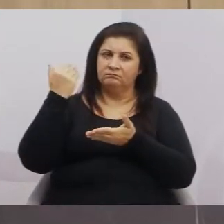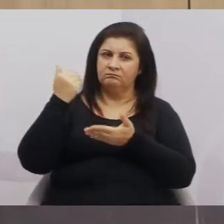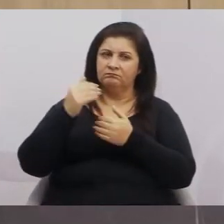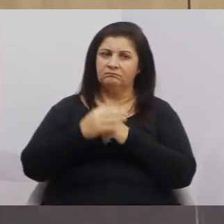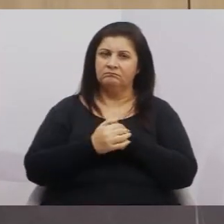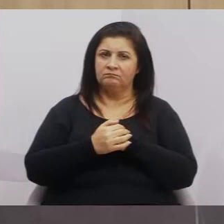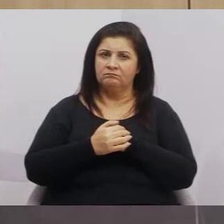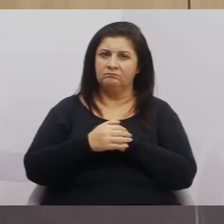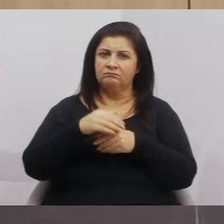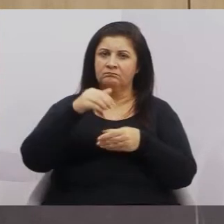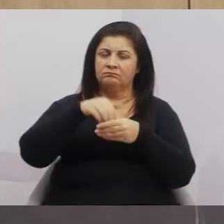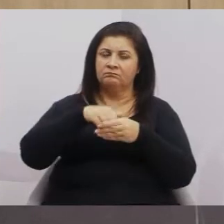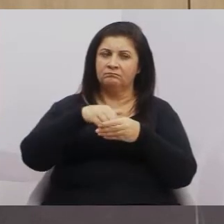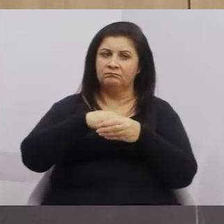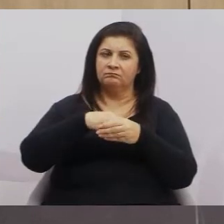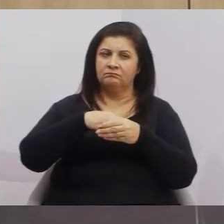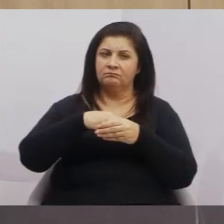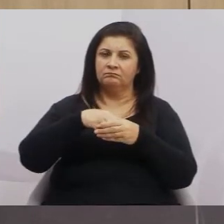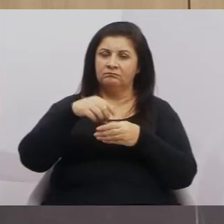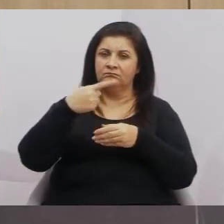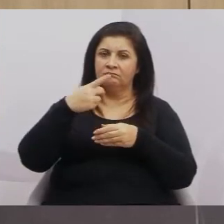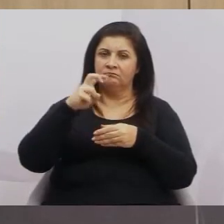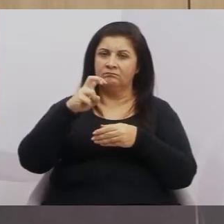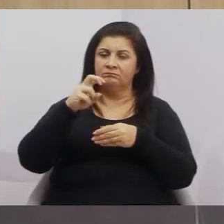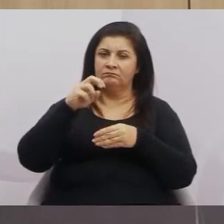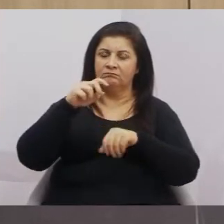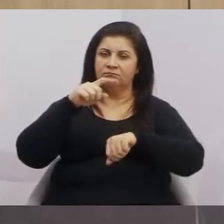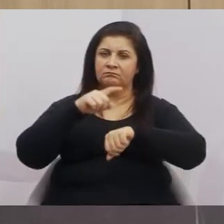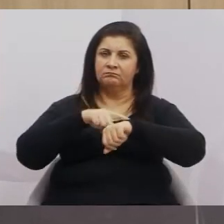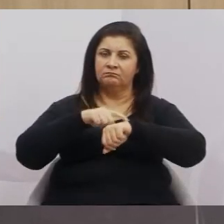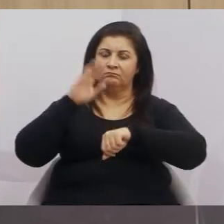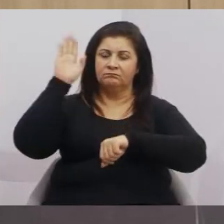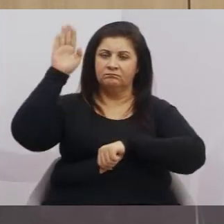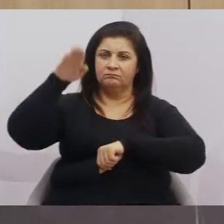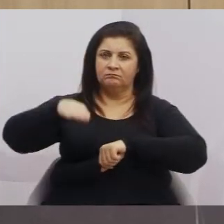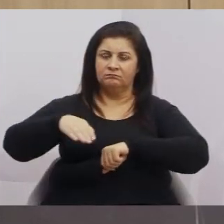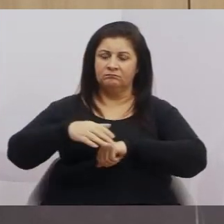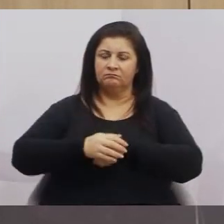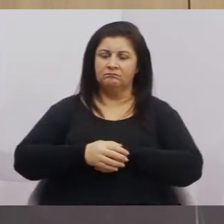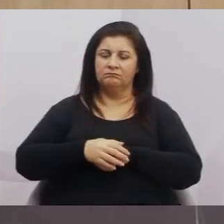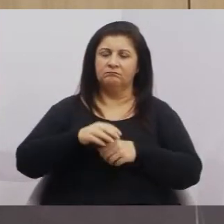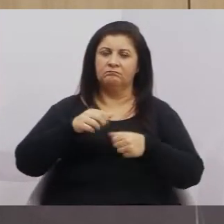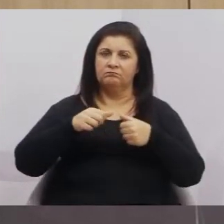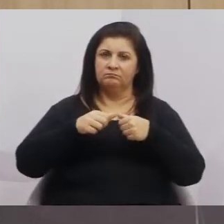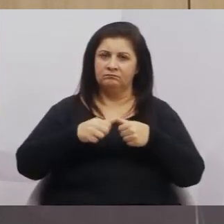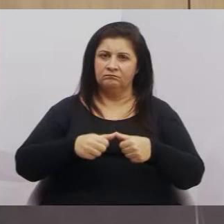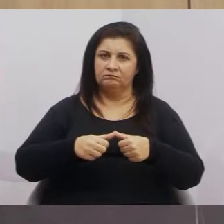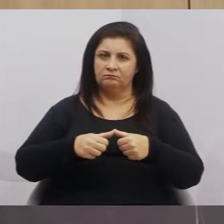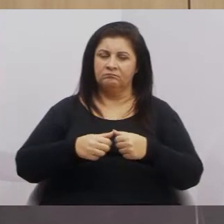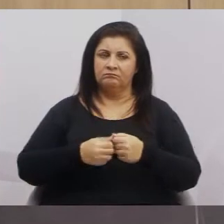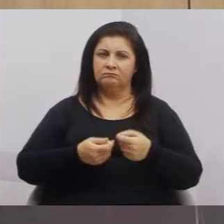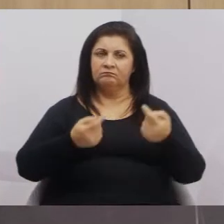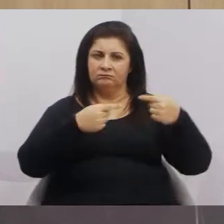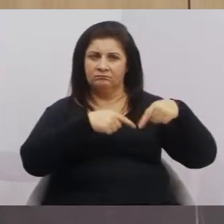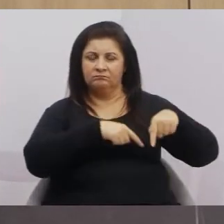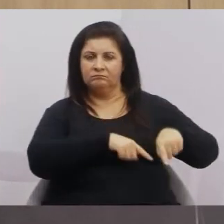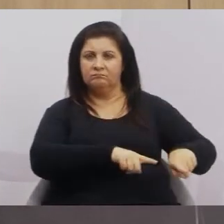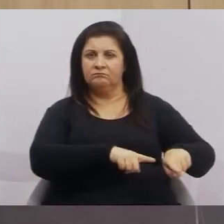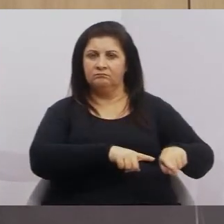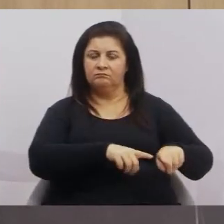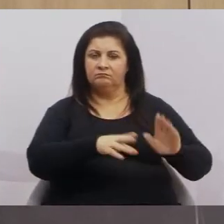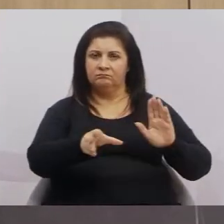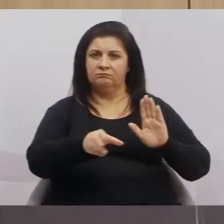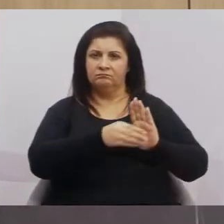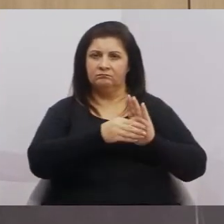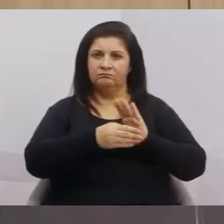que eu votaria às três horas da tarde, mantenho minha palavra às três horas da tarde, sou contrário à emenda.